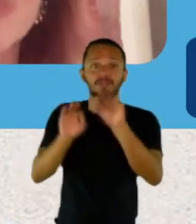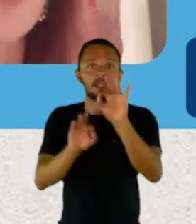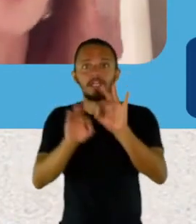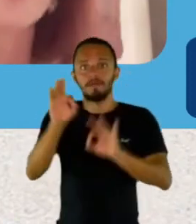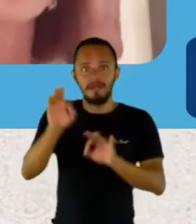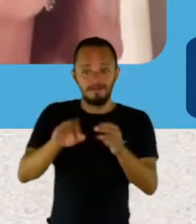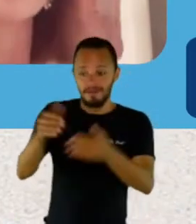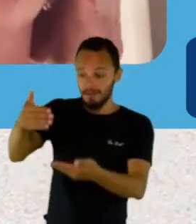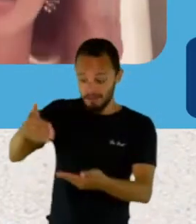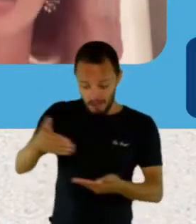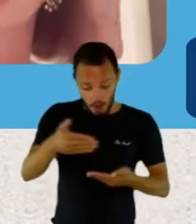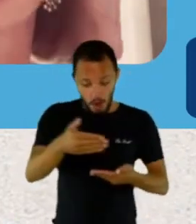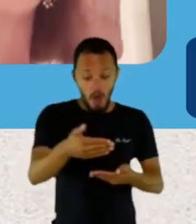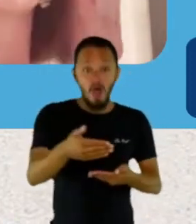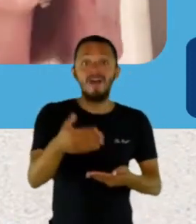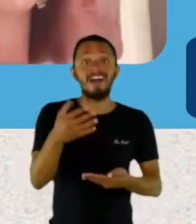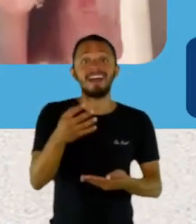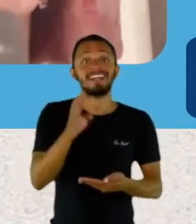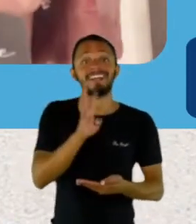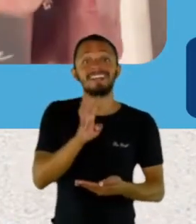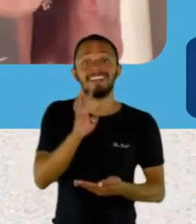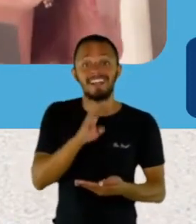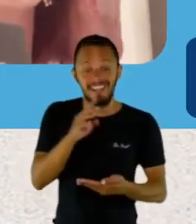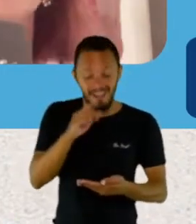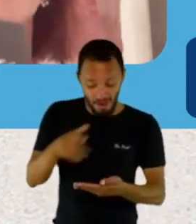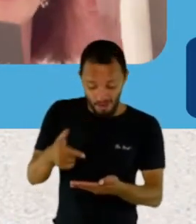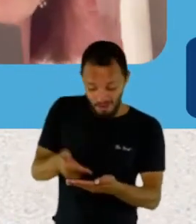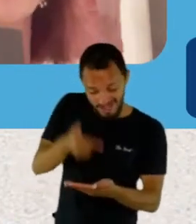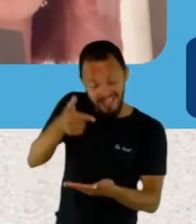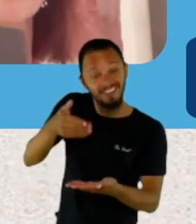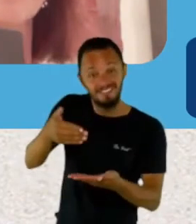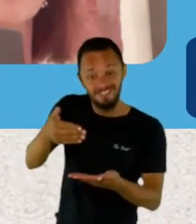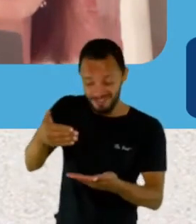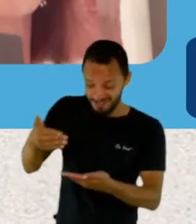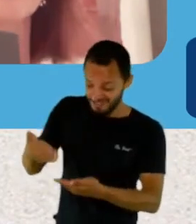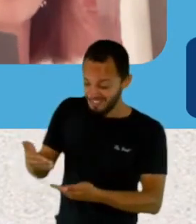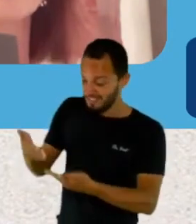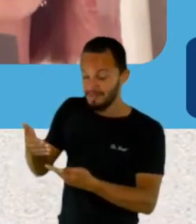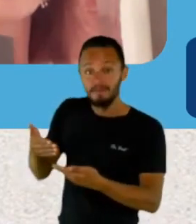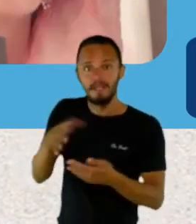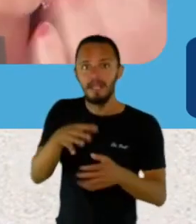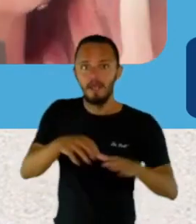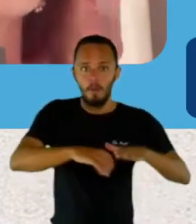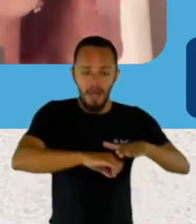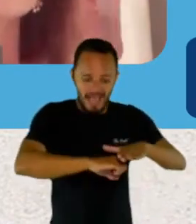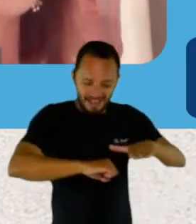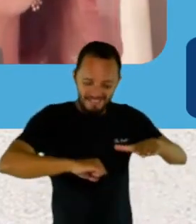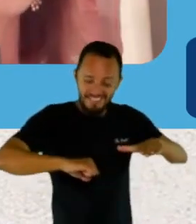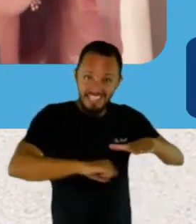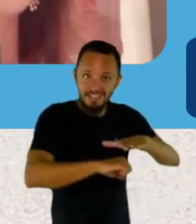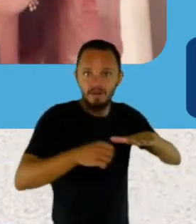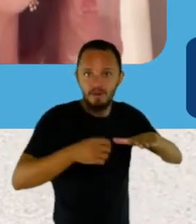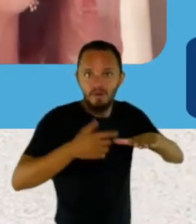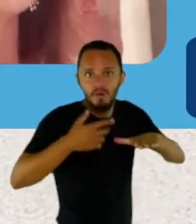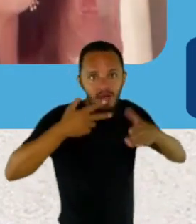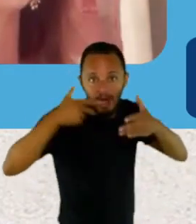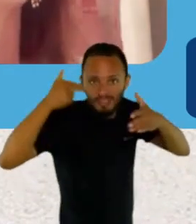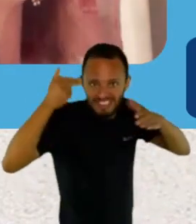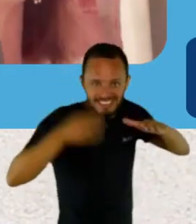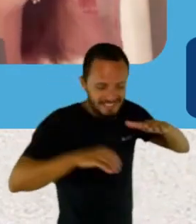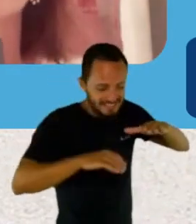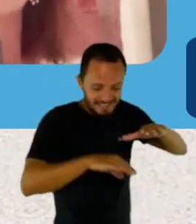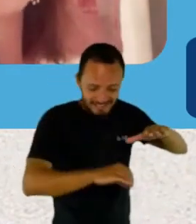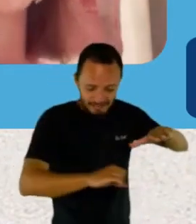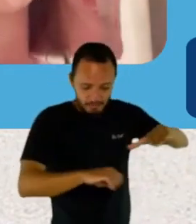cara, é isso. Porque, na verdade, quando você vê uma gaveta entreaberta com as calcinhas e o terço, é exatamente uma